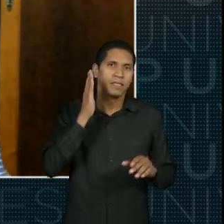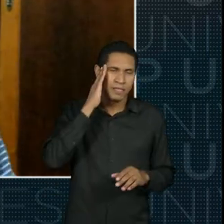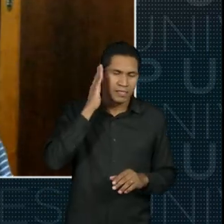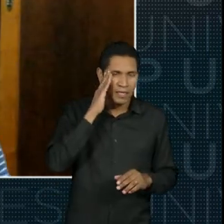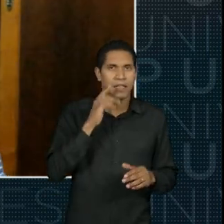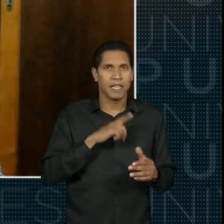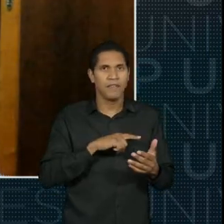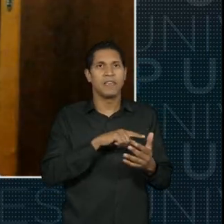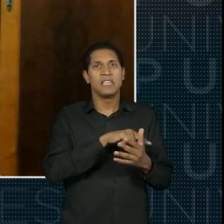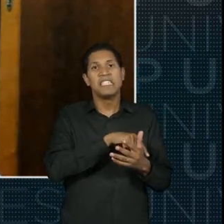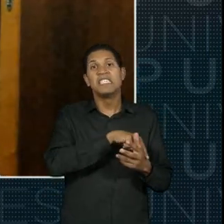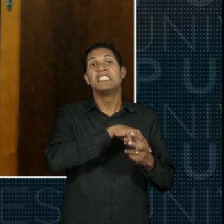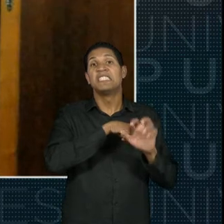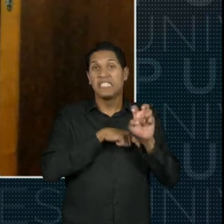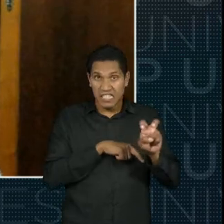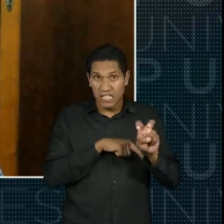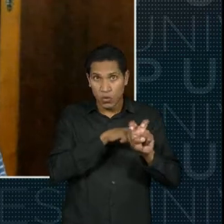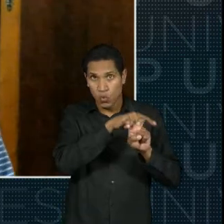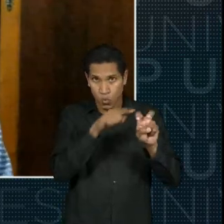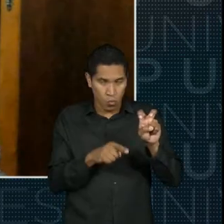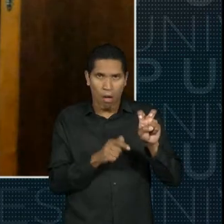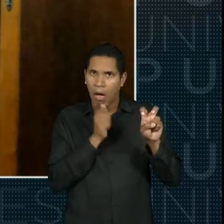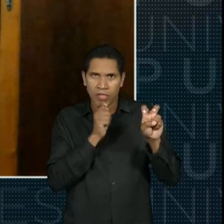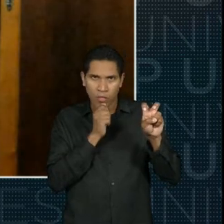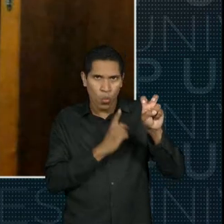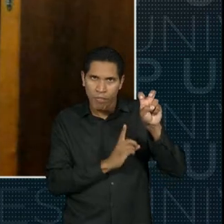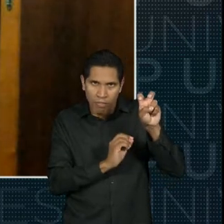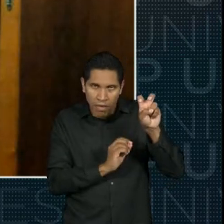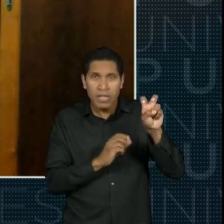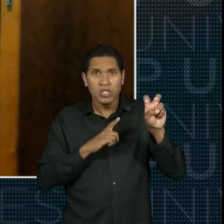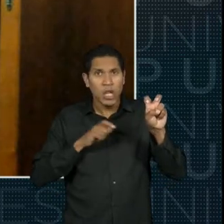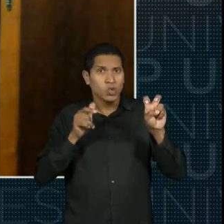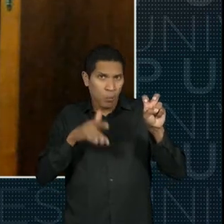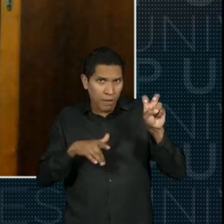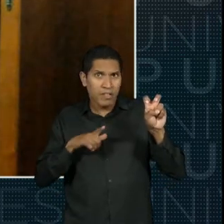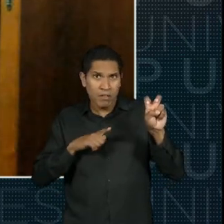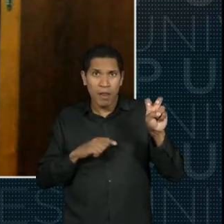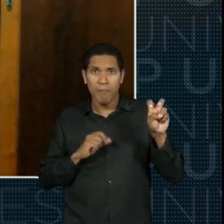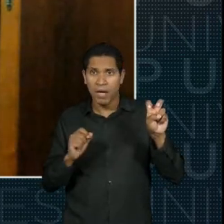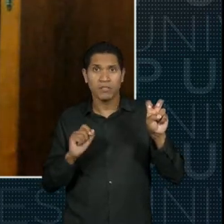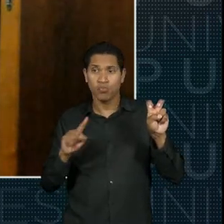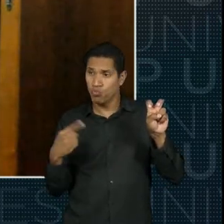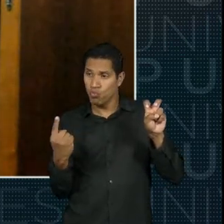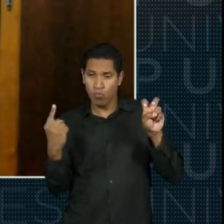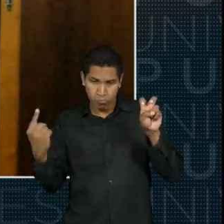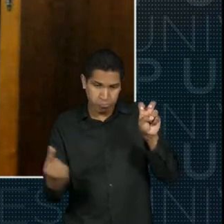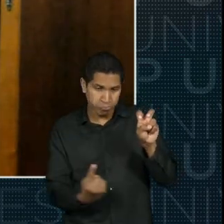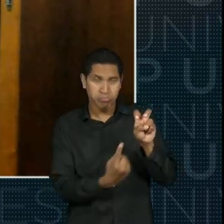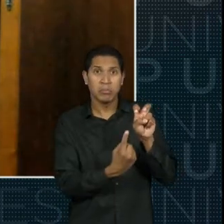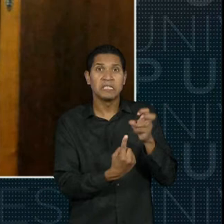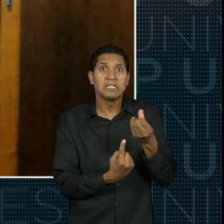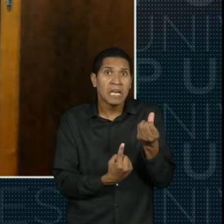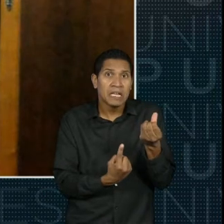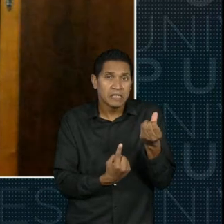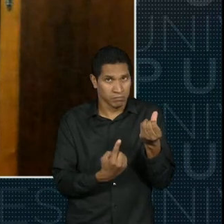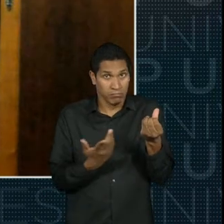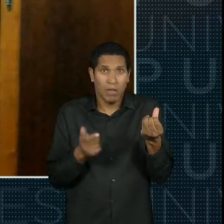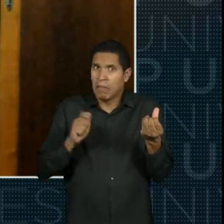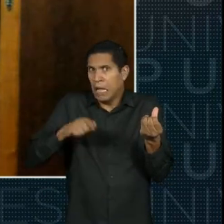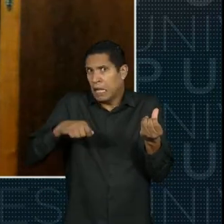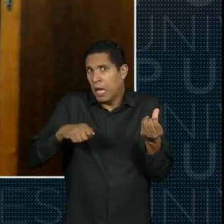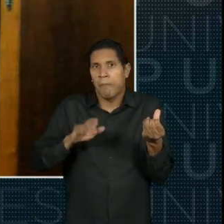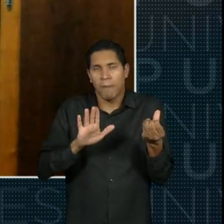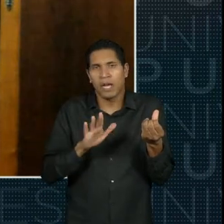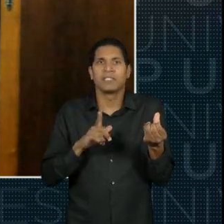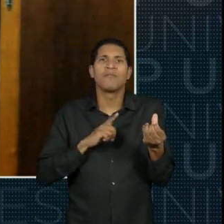porque nesse exemplo que eu estou dando agora, ele colocou cinco certificados e completou 150 horas, ele não estourou o limite de 10 certificados,